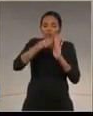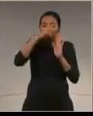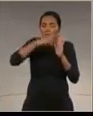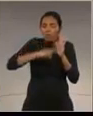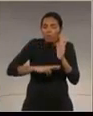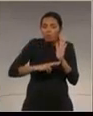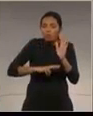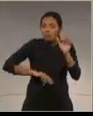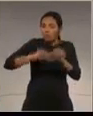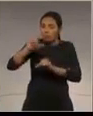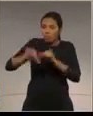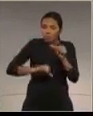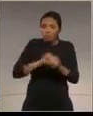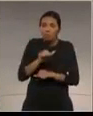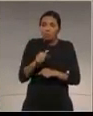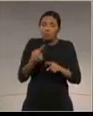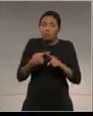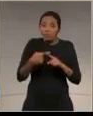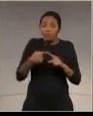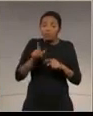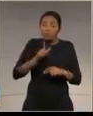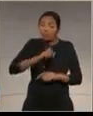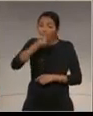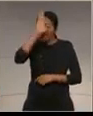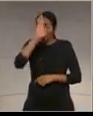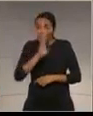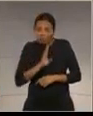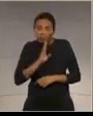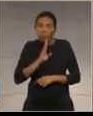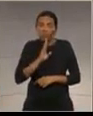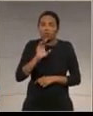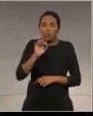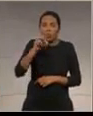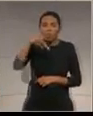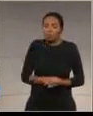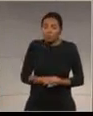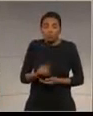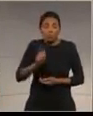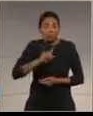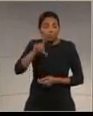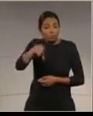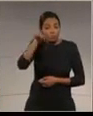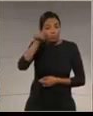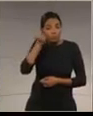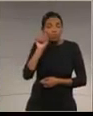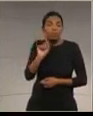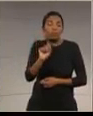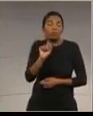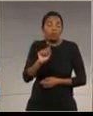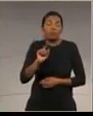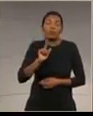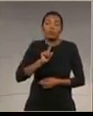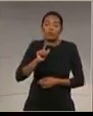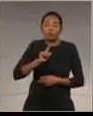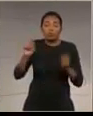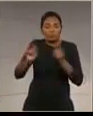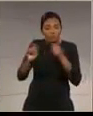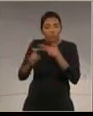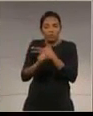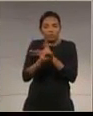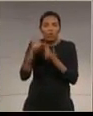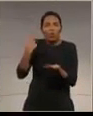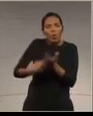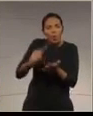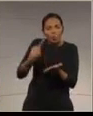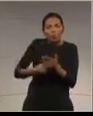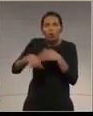substituindo a expressão a título gratuito por a título oneroso, sendo que essa possibilitará o Poder Executivo negociar parte dos recursos